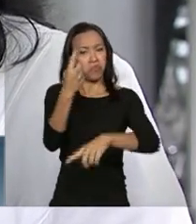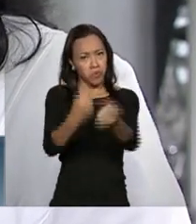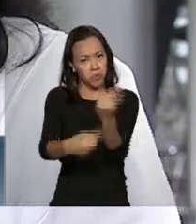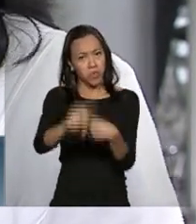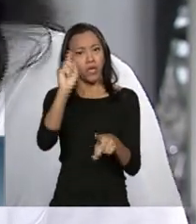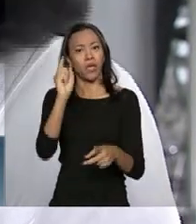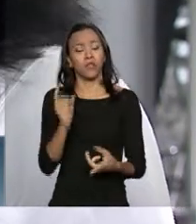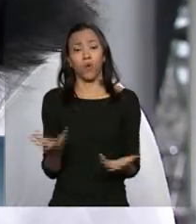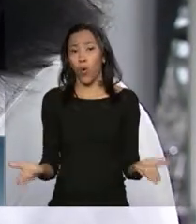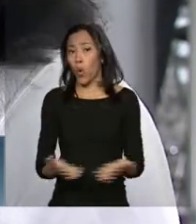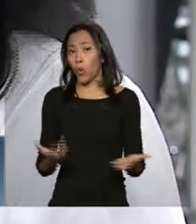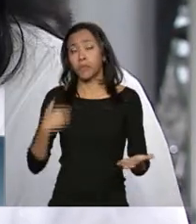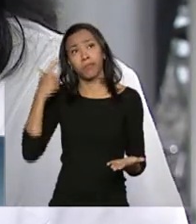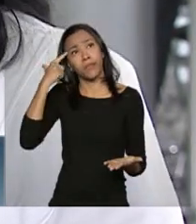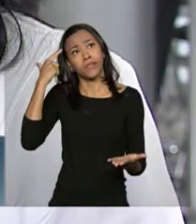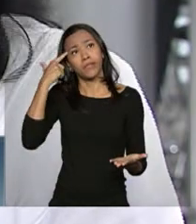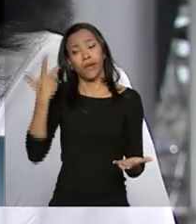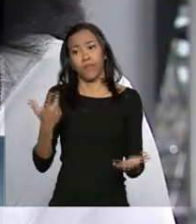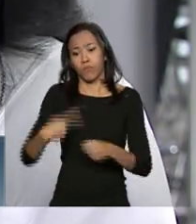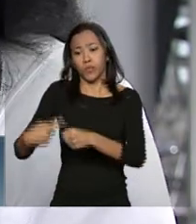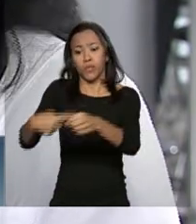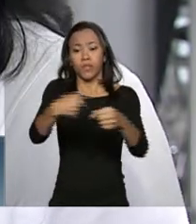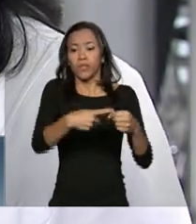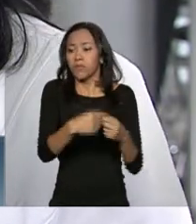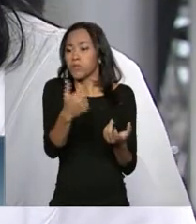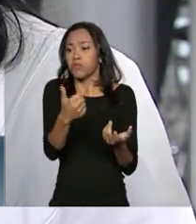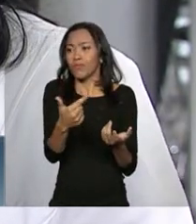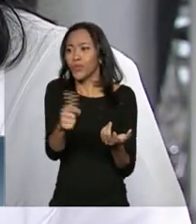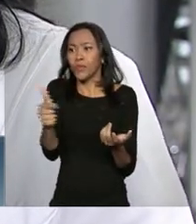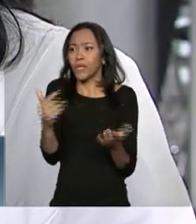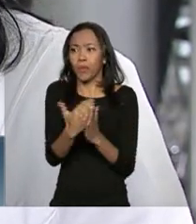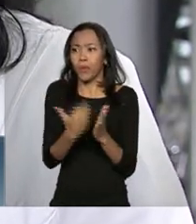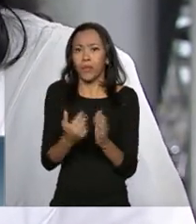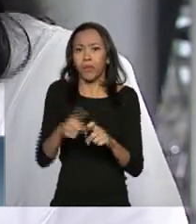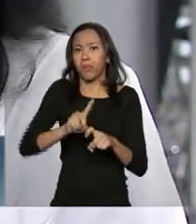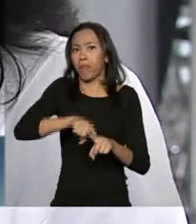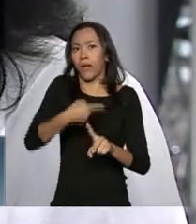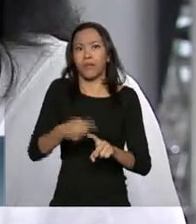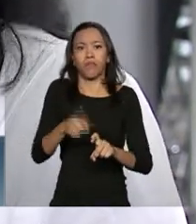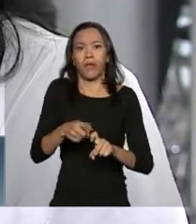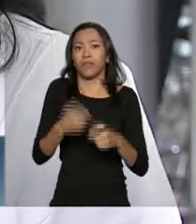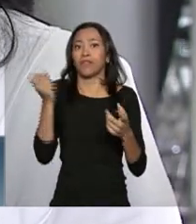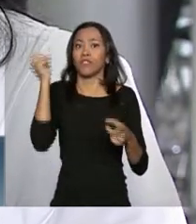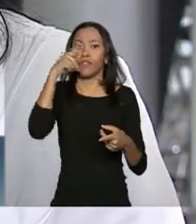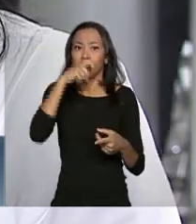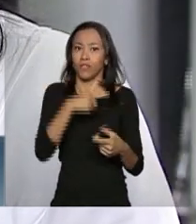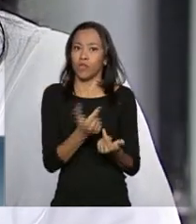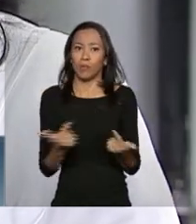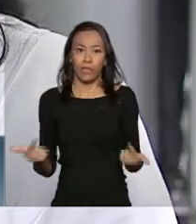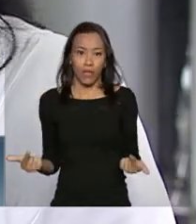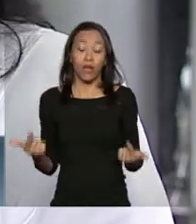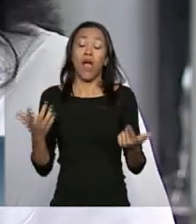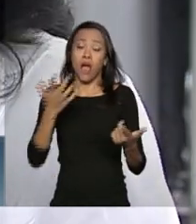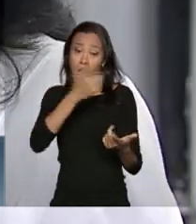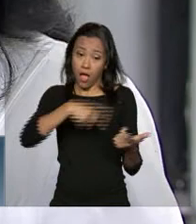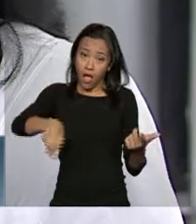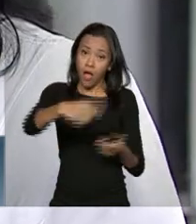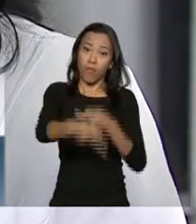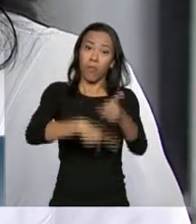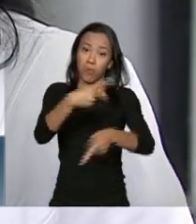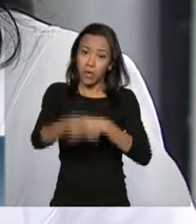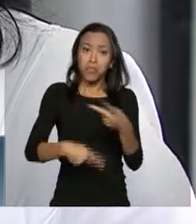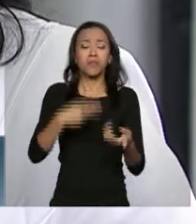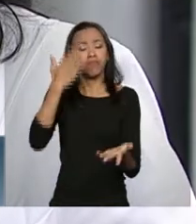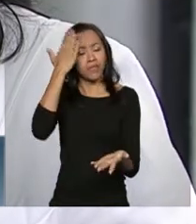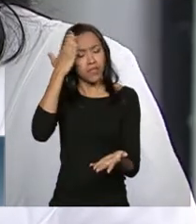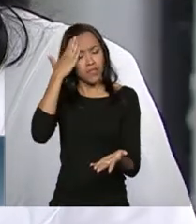Hoje não dá para pensar o município sem o programa Mais Médicos. A população reconhece isso tendo atendimento ao longo do